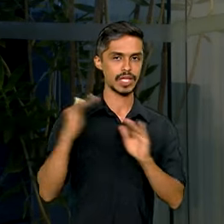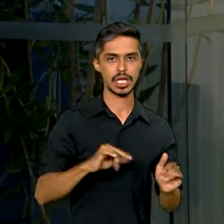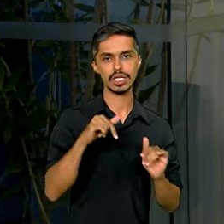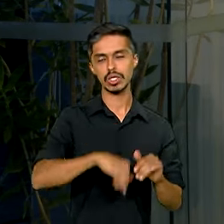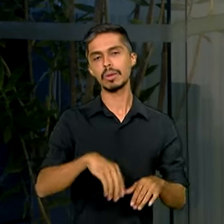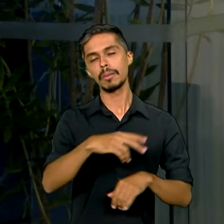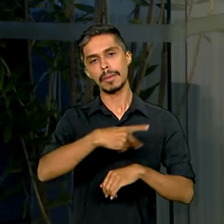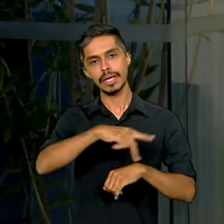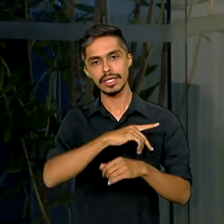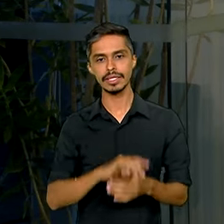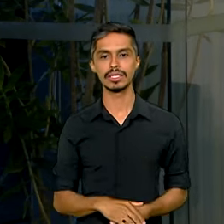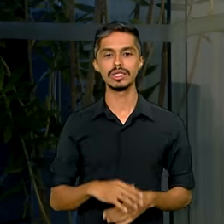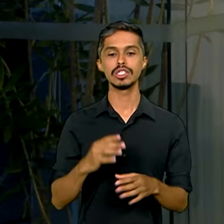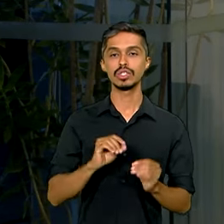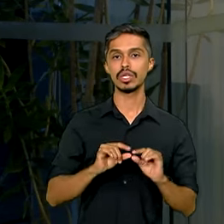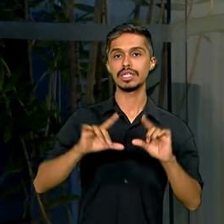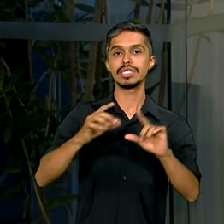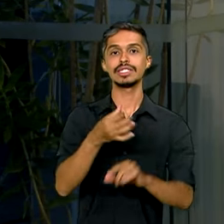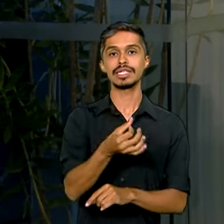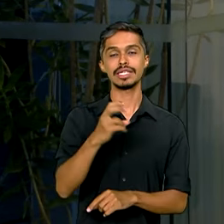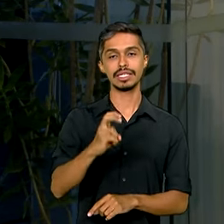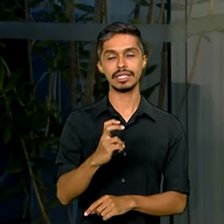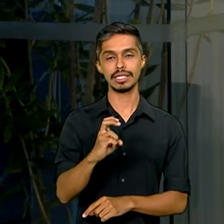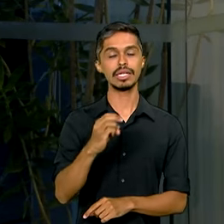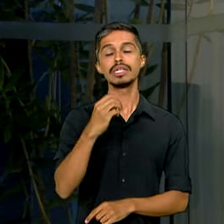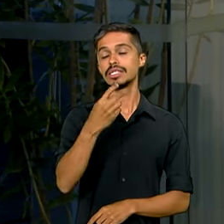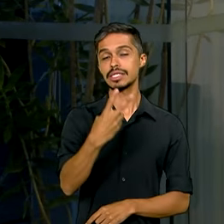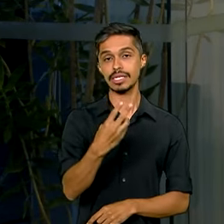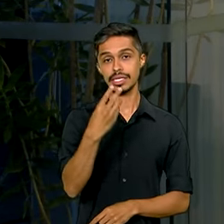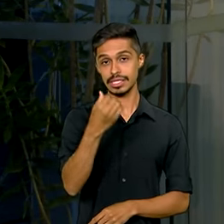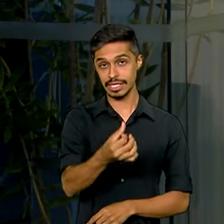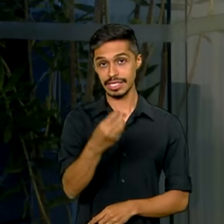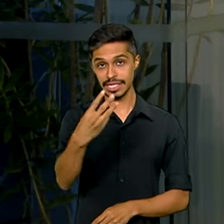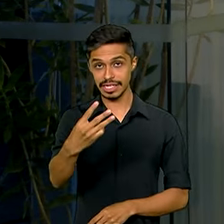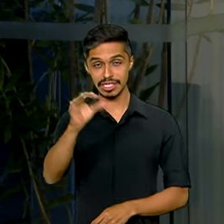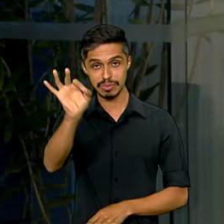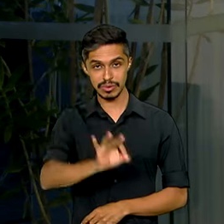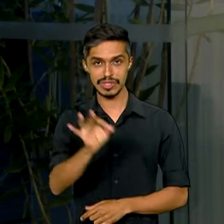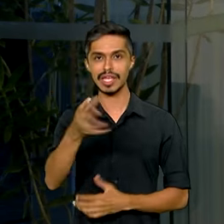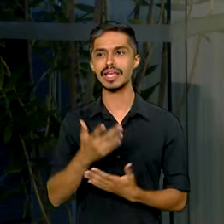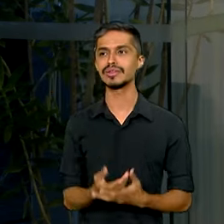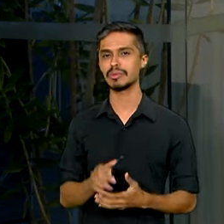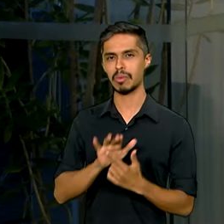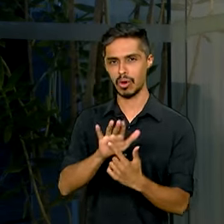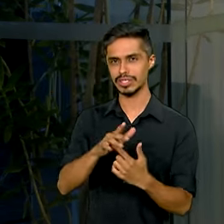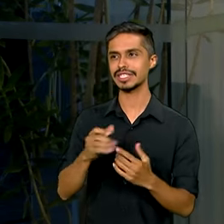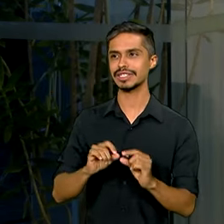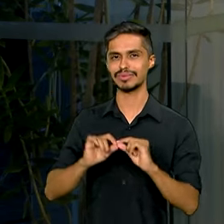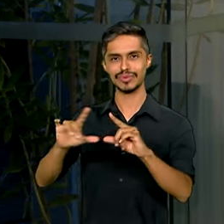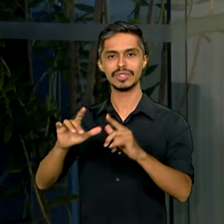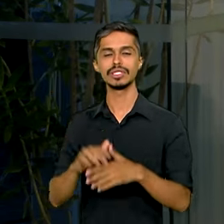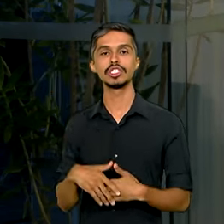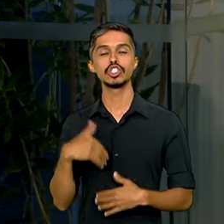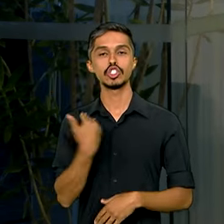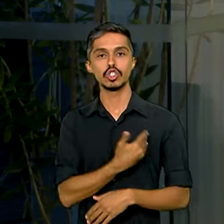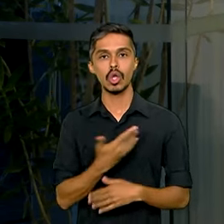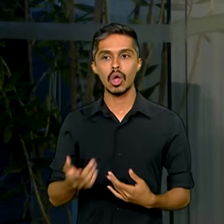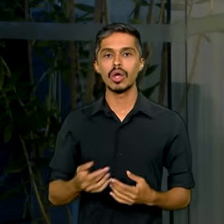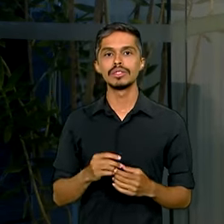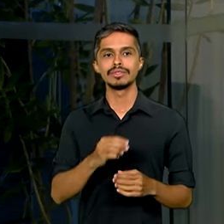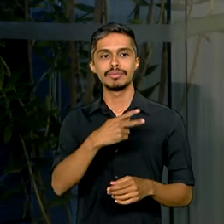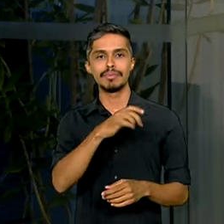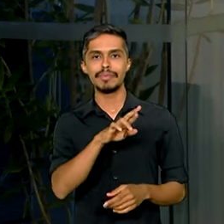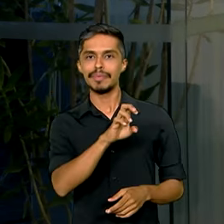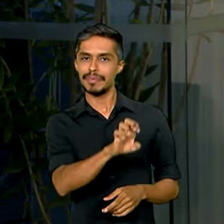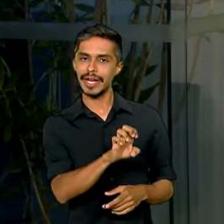crescimento de quase 63% segundo os dados da Embratur. E isso recoloca a gente naqueles patamares pré-pandemia.